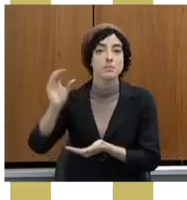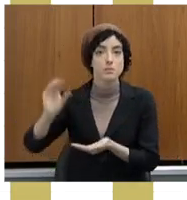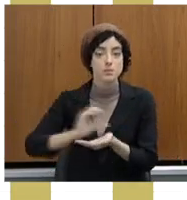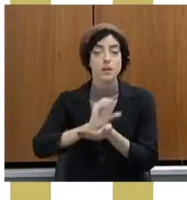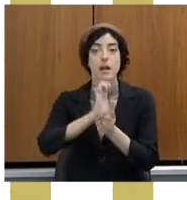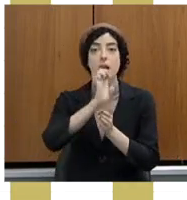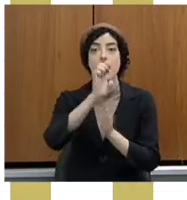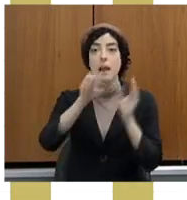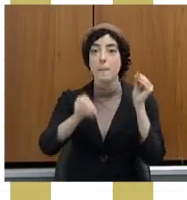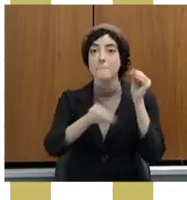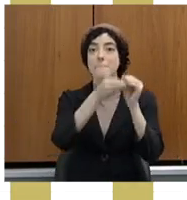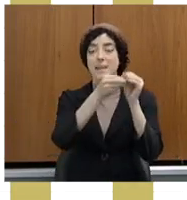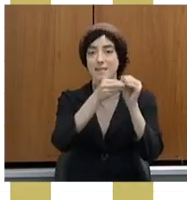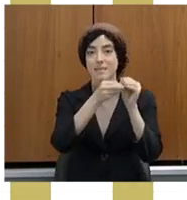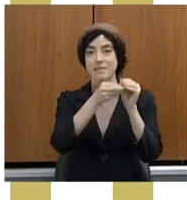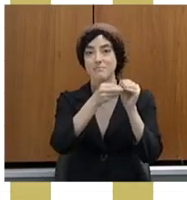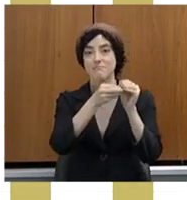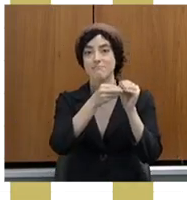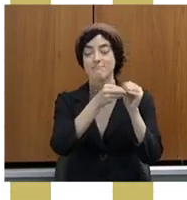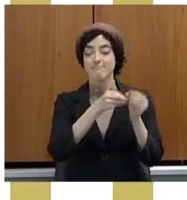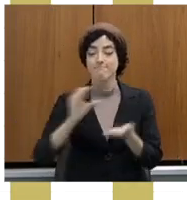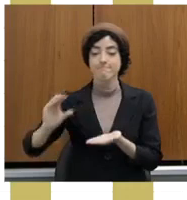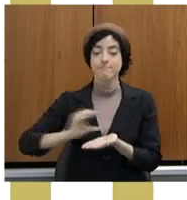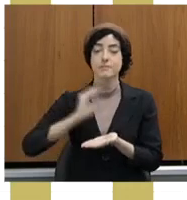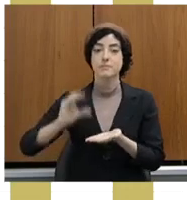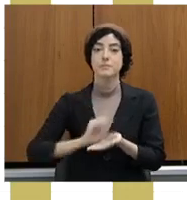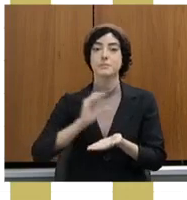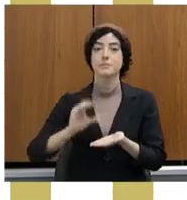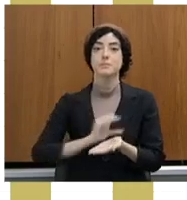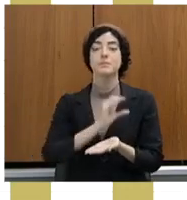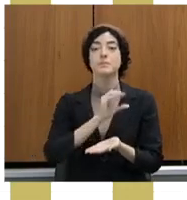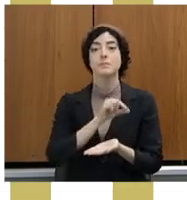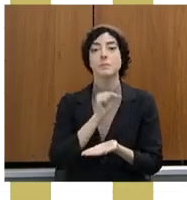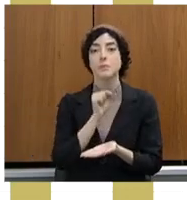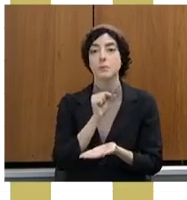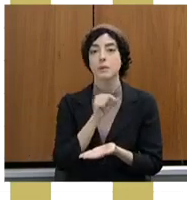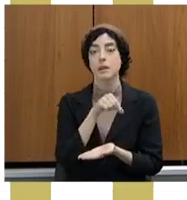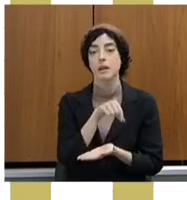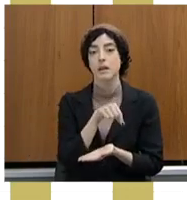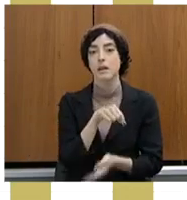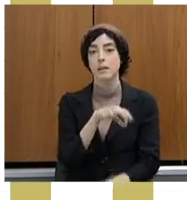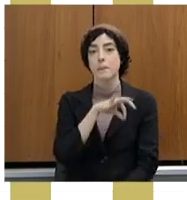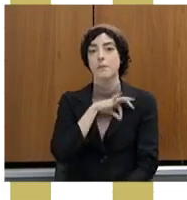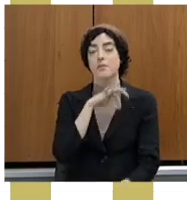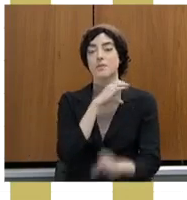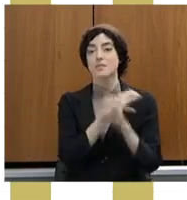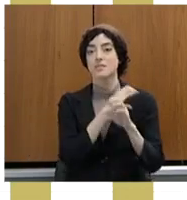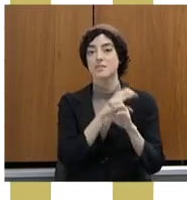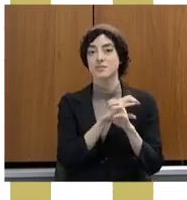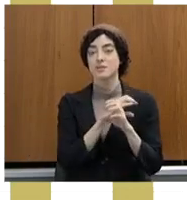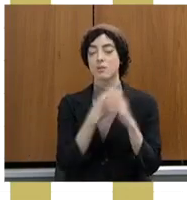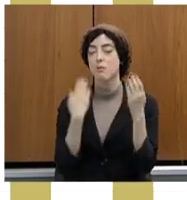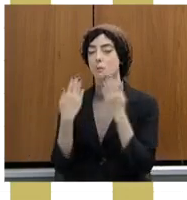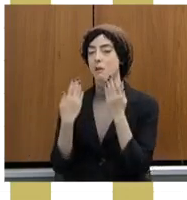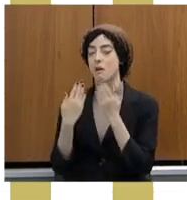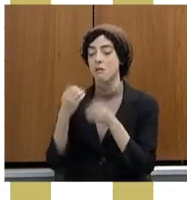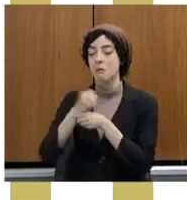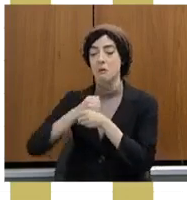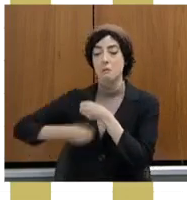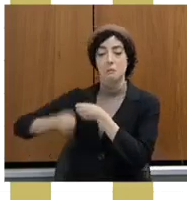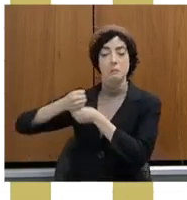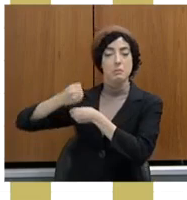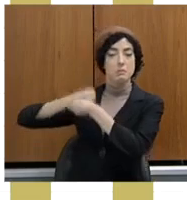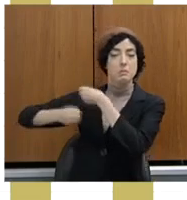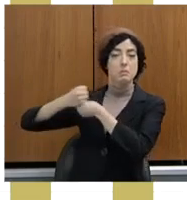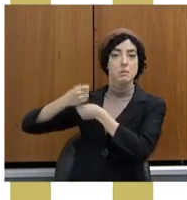perceptível aí, como nós estávamos em 2019, 2020, 2021 e 2022. Então, como